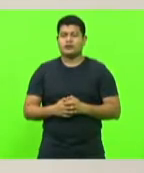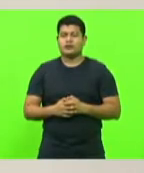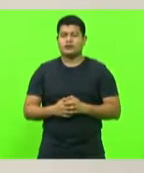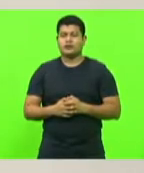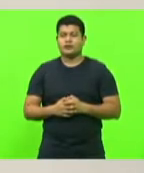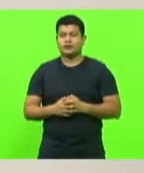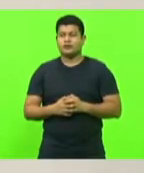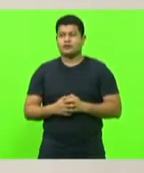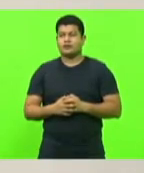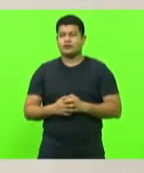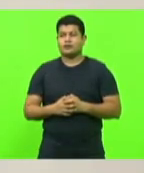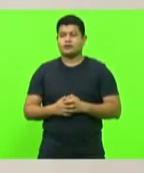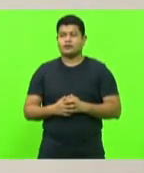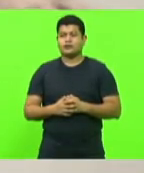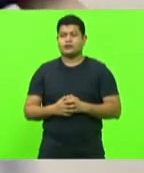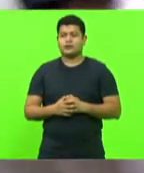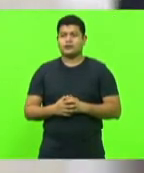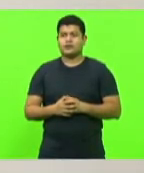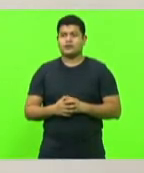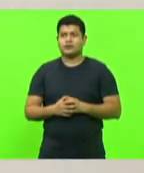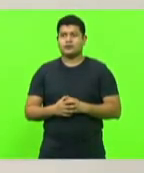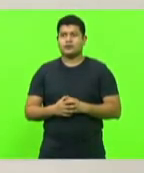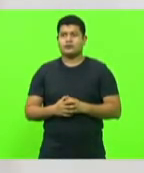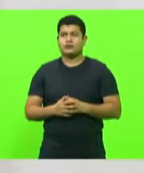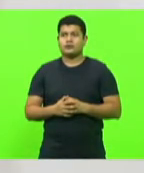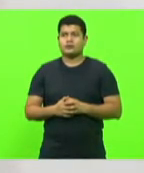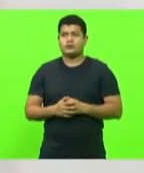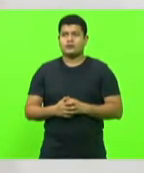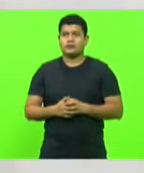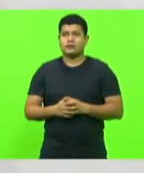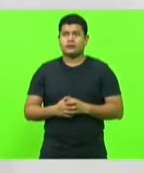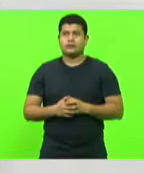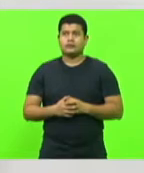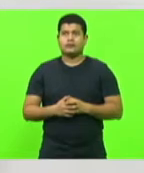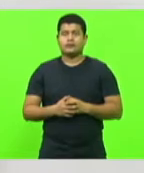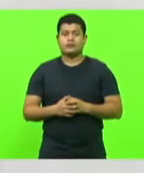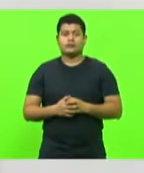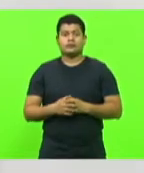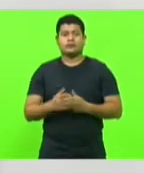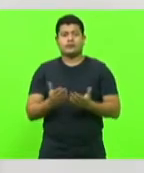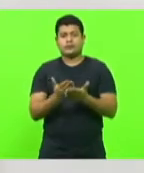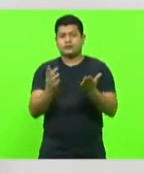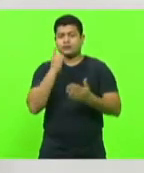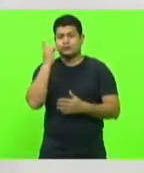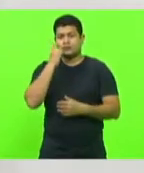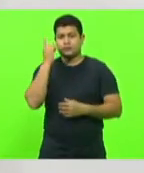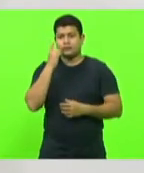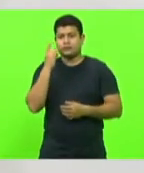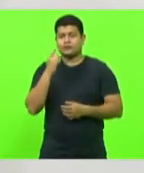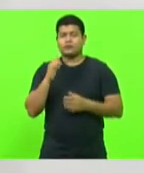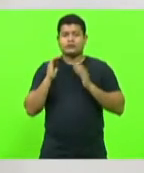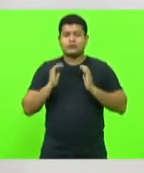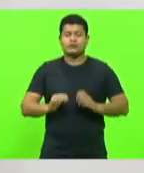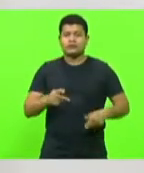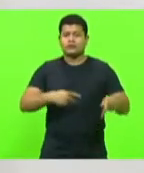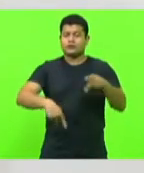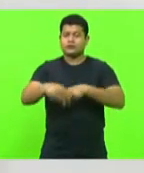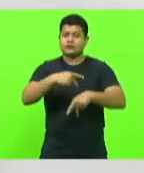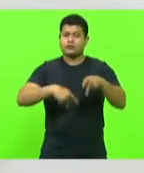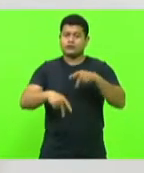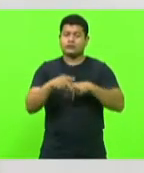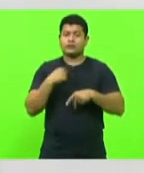Boa tarde senhor presidente colegas deputados cidadãos catarinenses da nossa bela e Santa